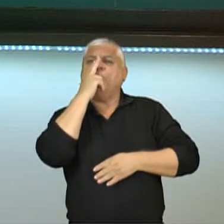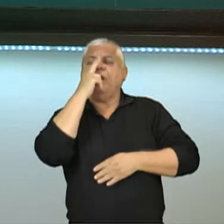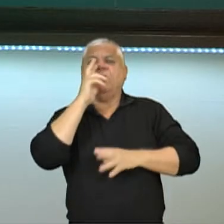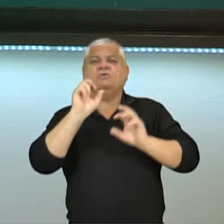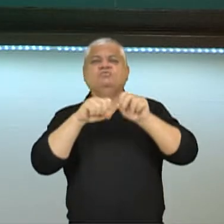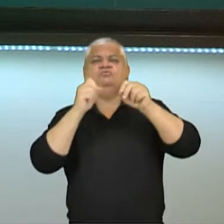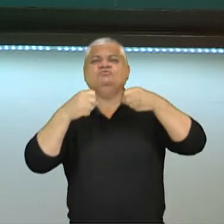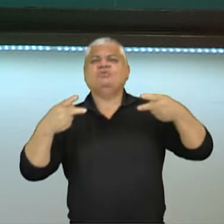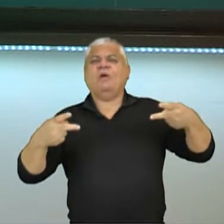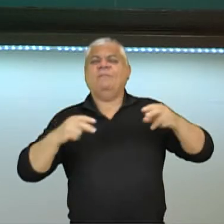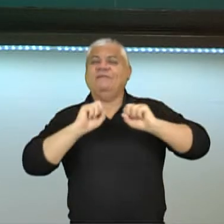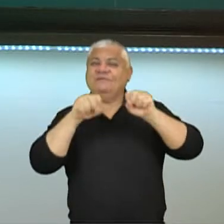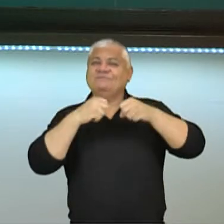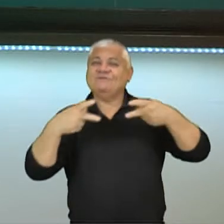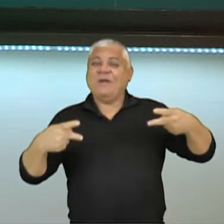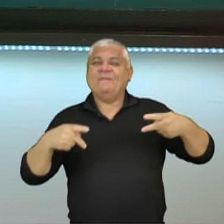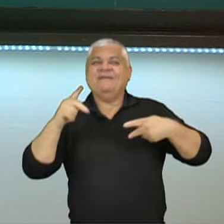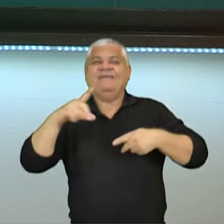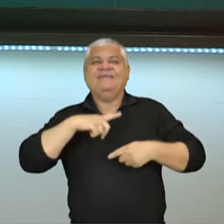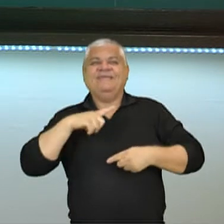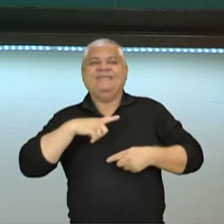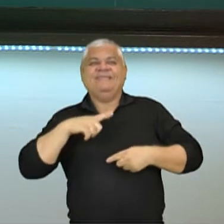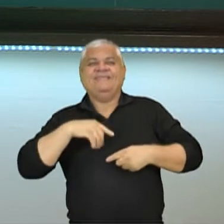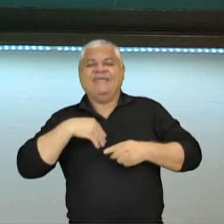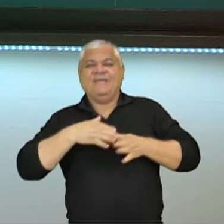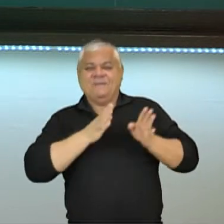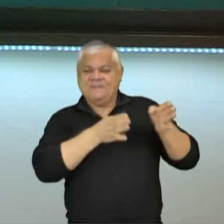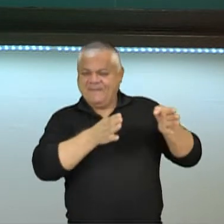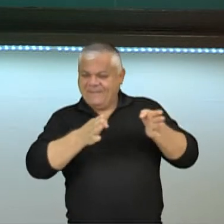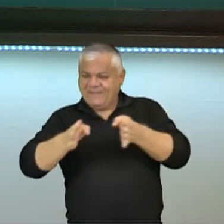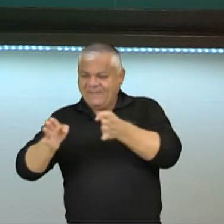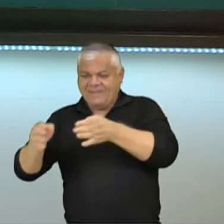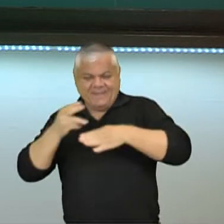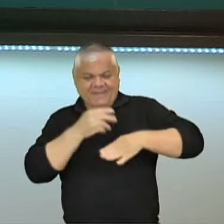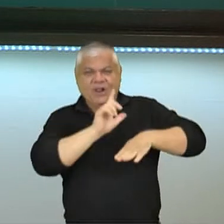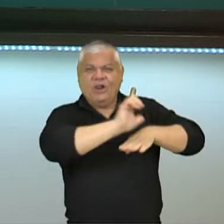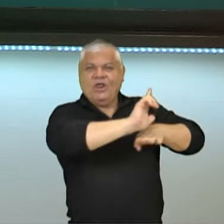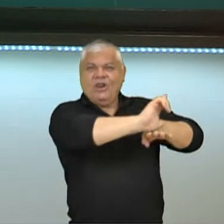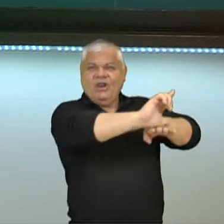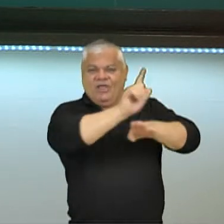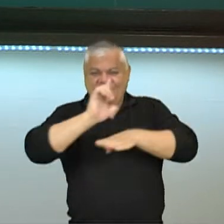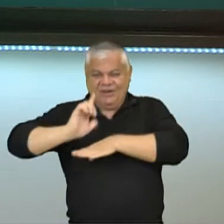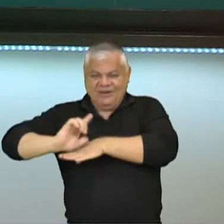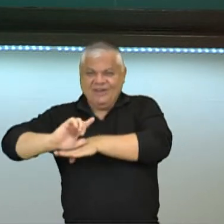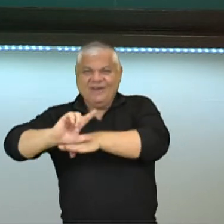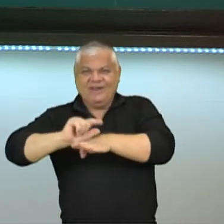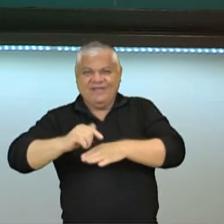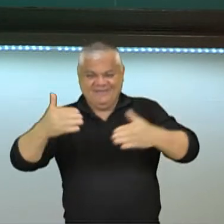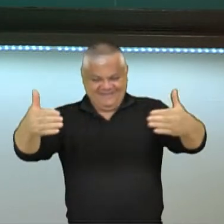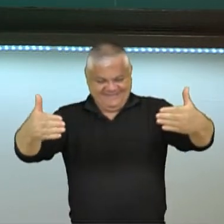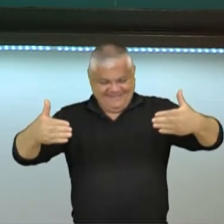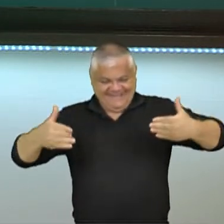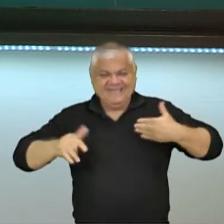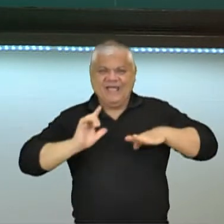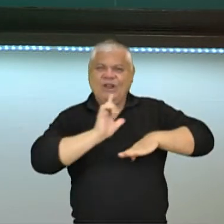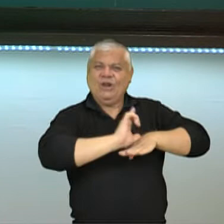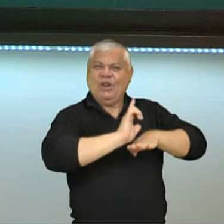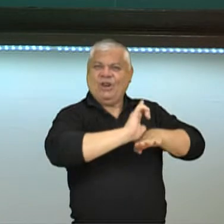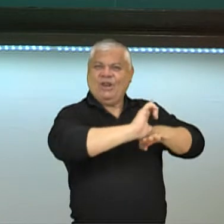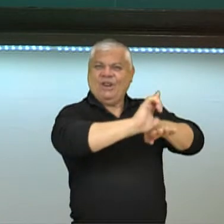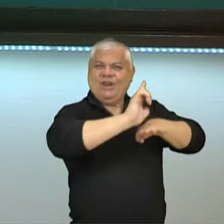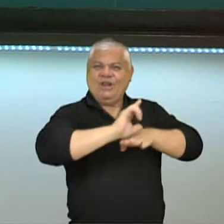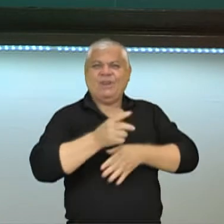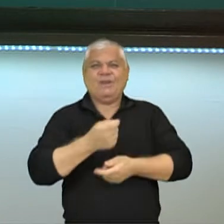center. Nós temos aqui um corredor central e nós temos várias lojas do lado. Aqui tem um modelo, outro modelo. Então, a pessoa entra aqui, várias lojas, eram prédios